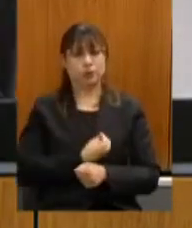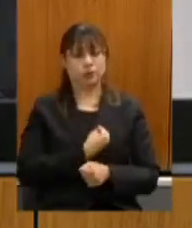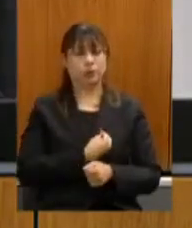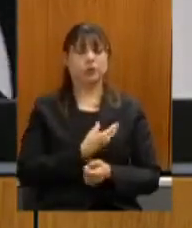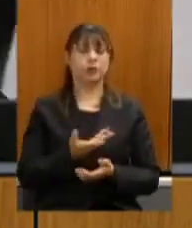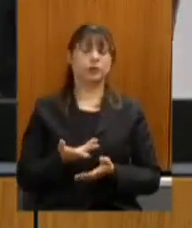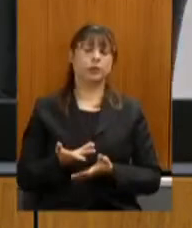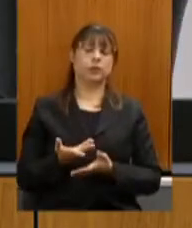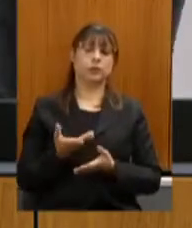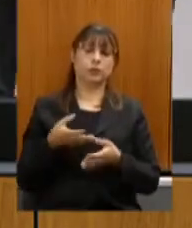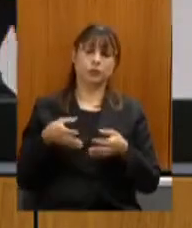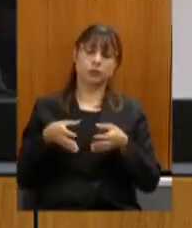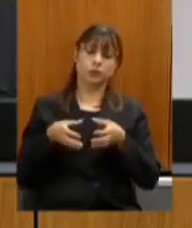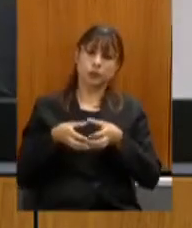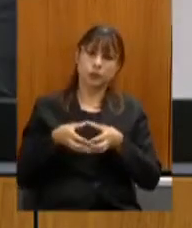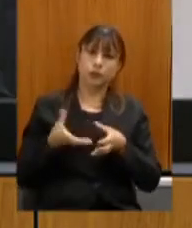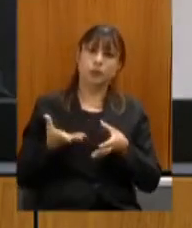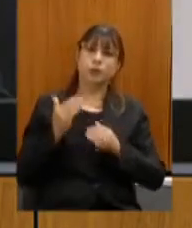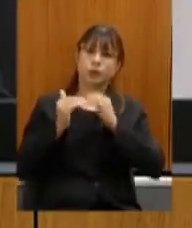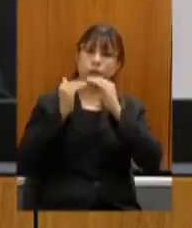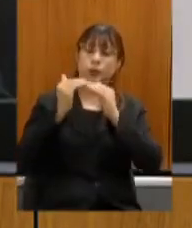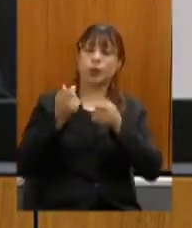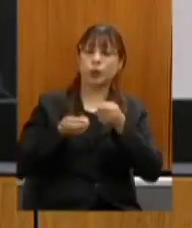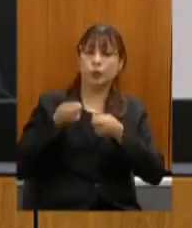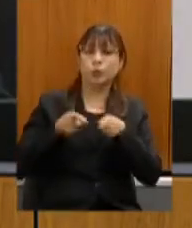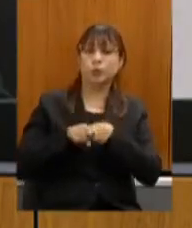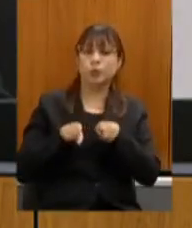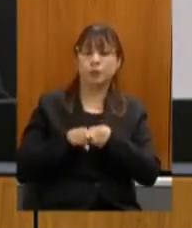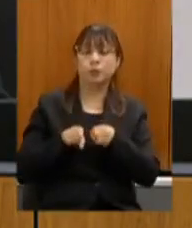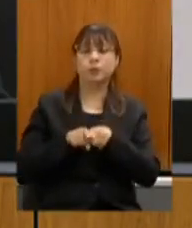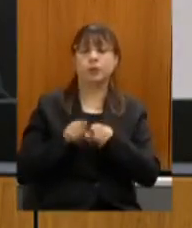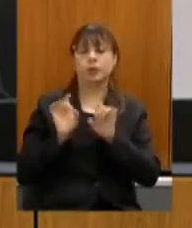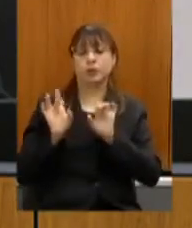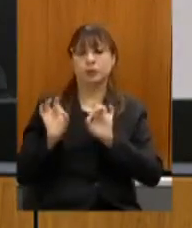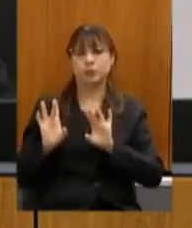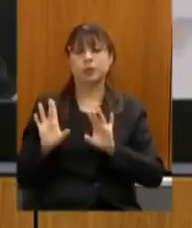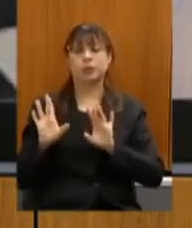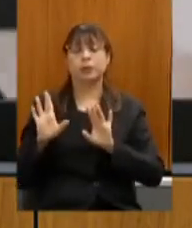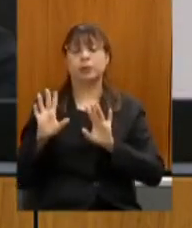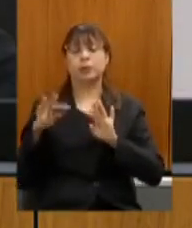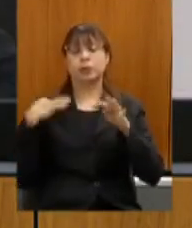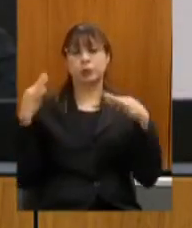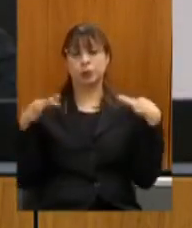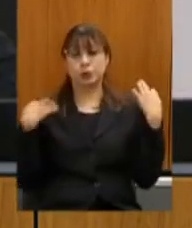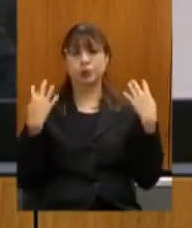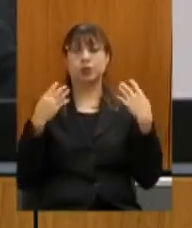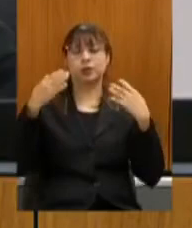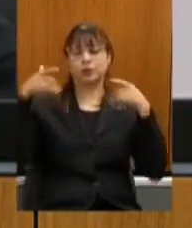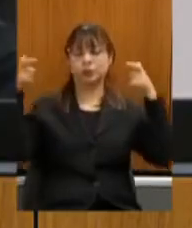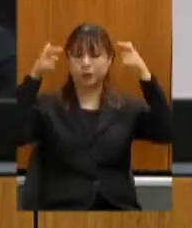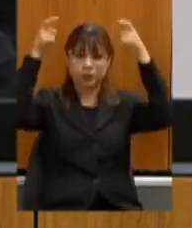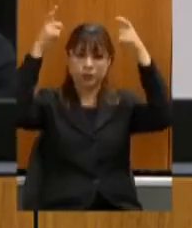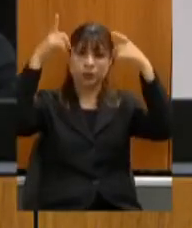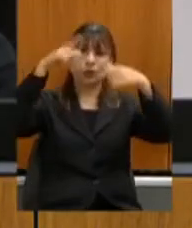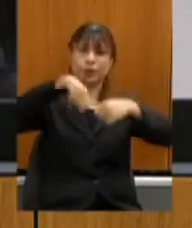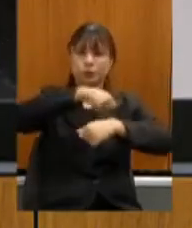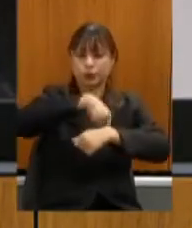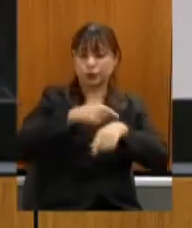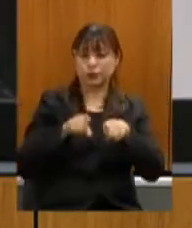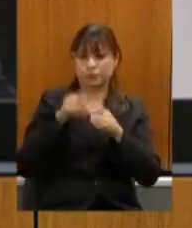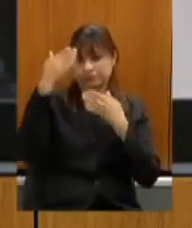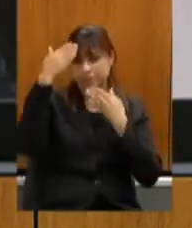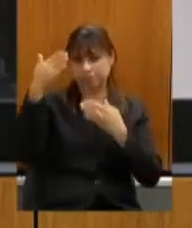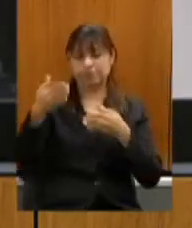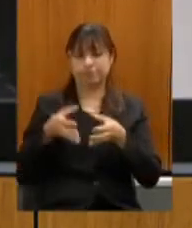Desenvolvimento Econômico da Comissão Extraordinária de Turismo e Gastronomia e também agradecer os